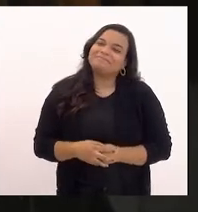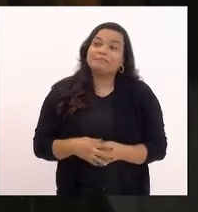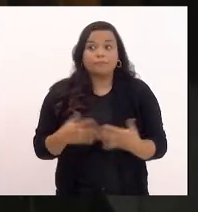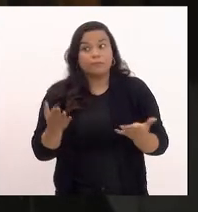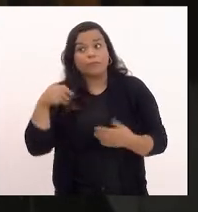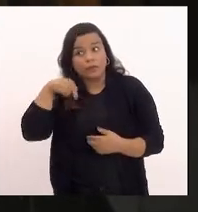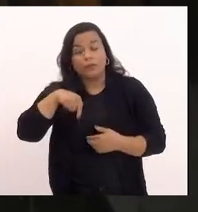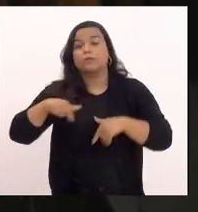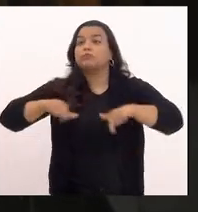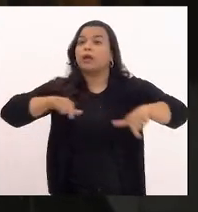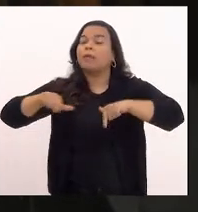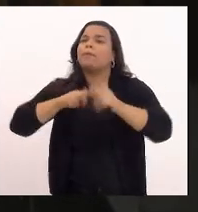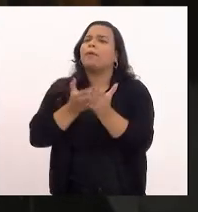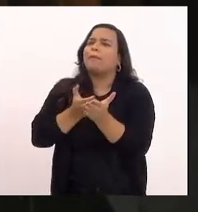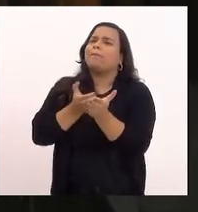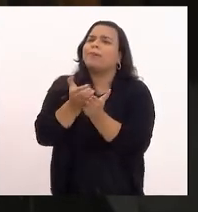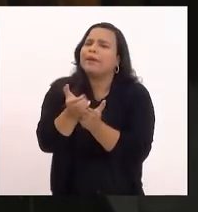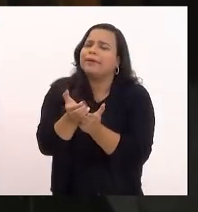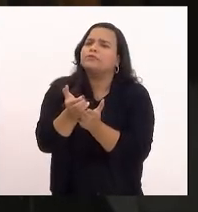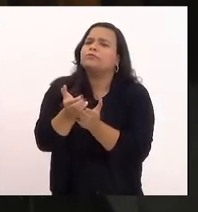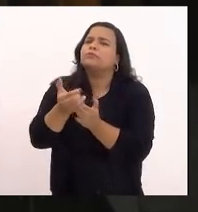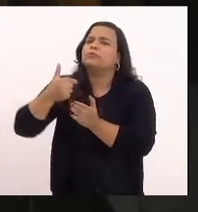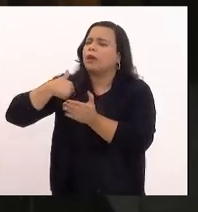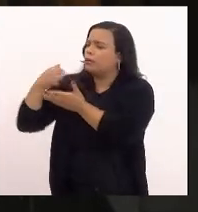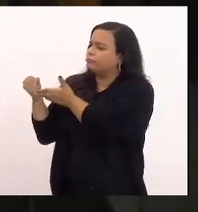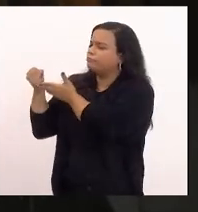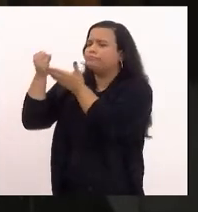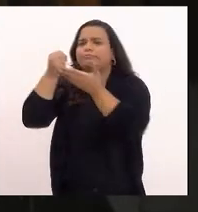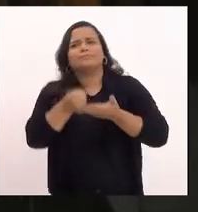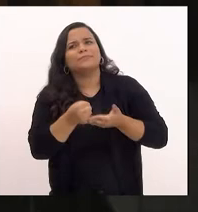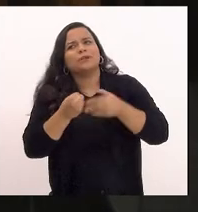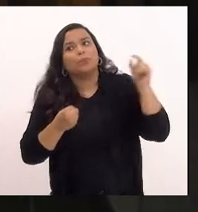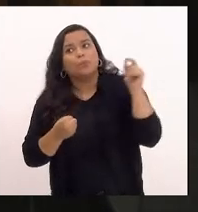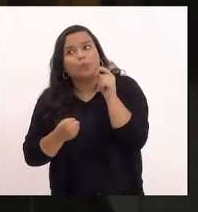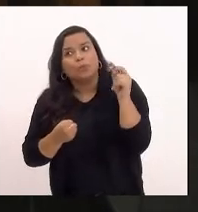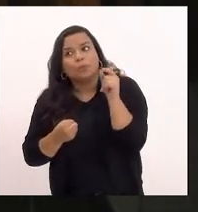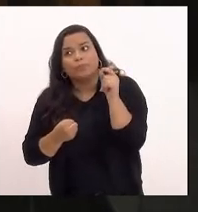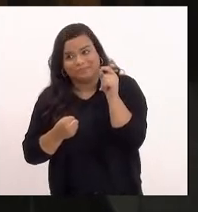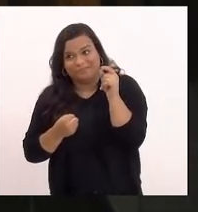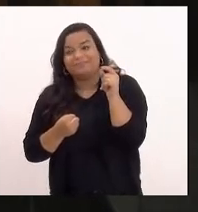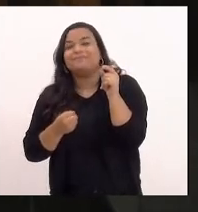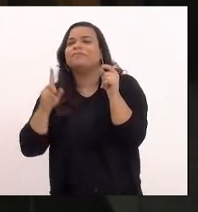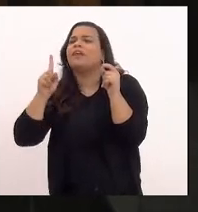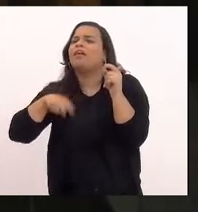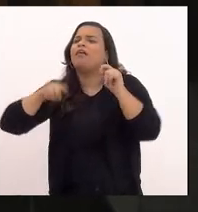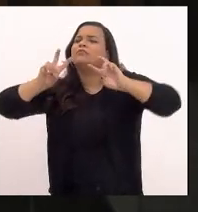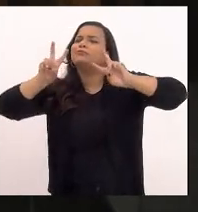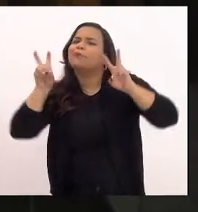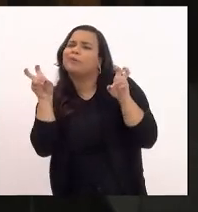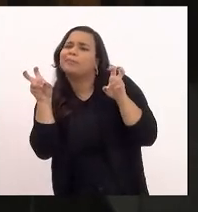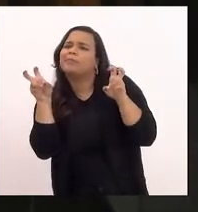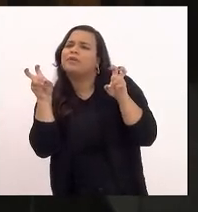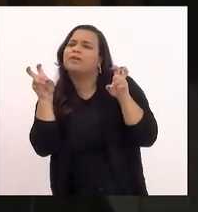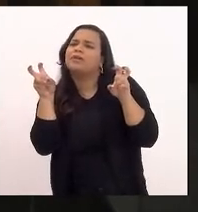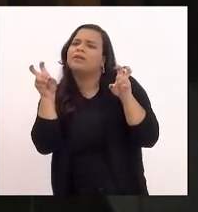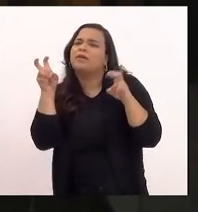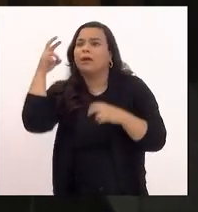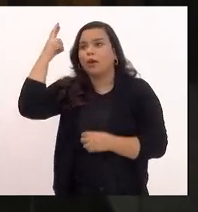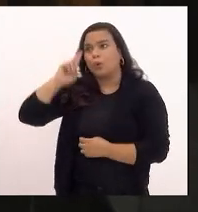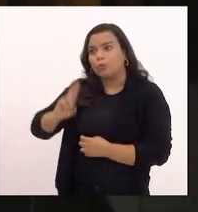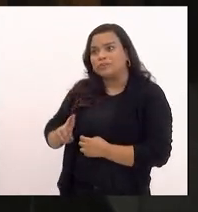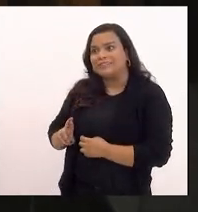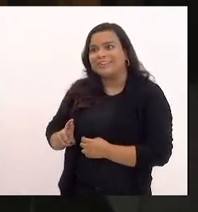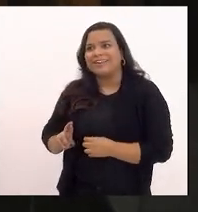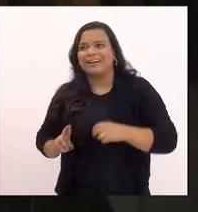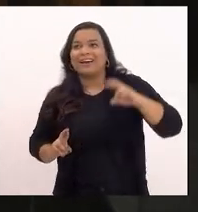expediente inicial eu quis trazer aqui como a relação Rússia Ucrânia